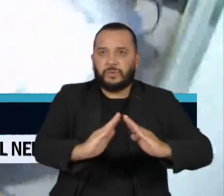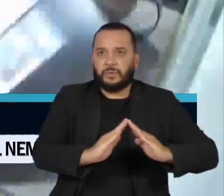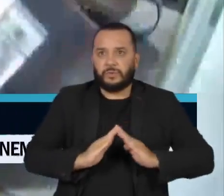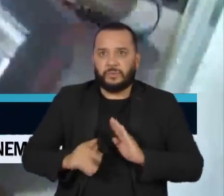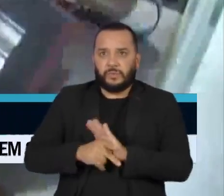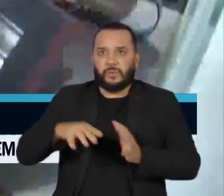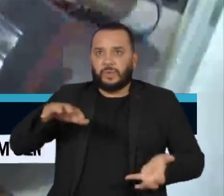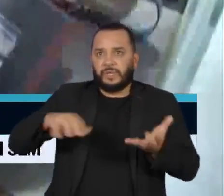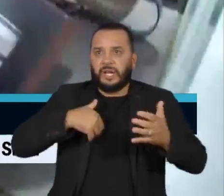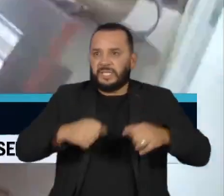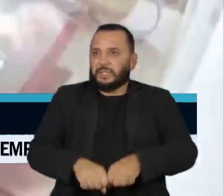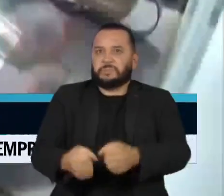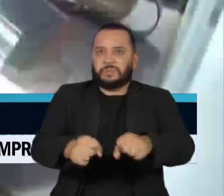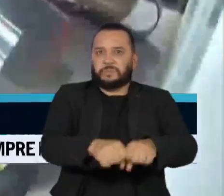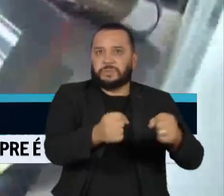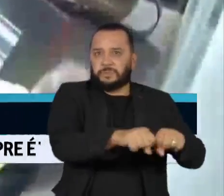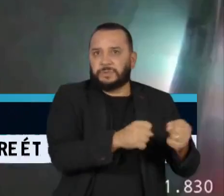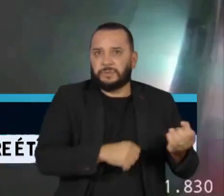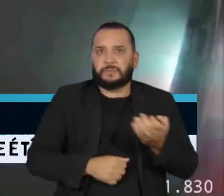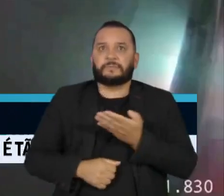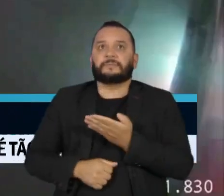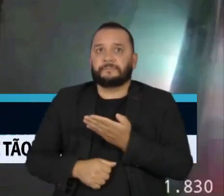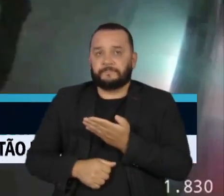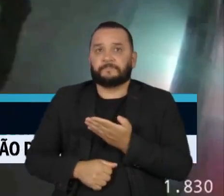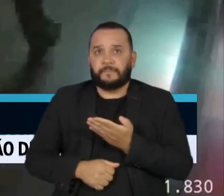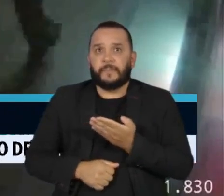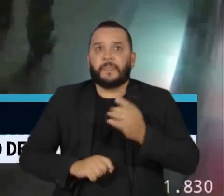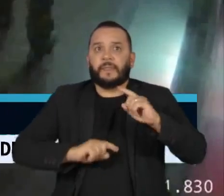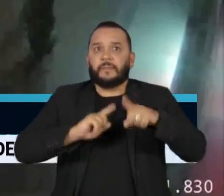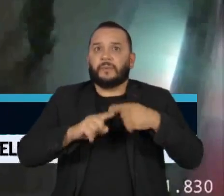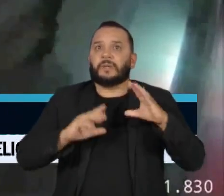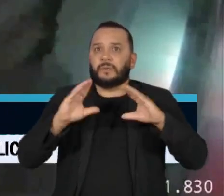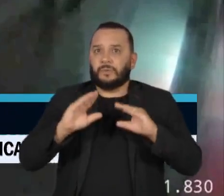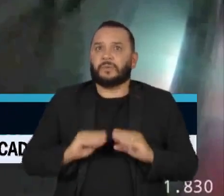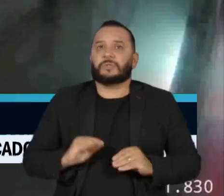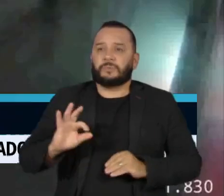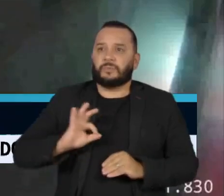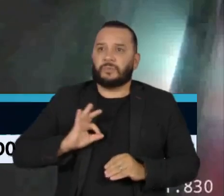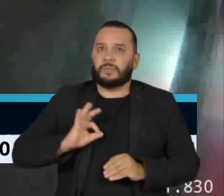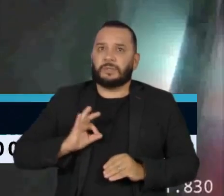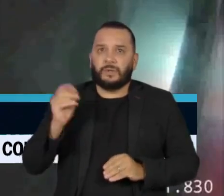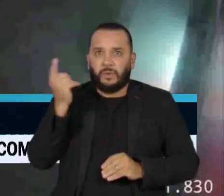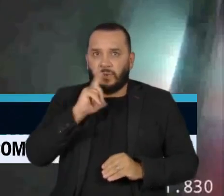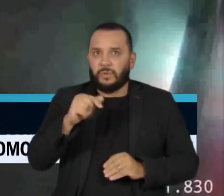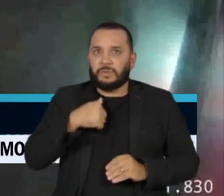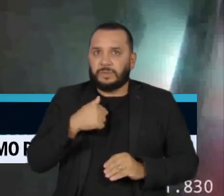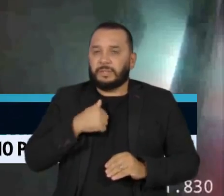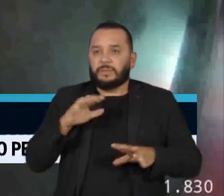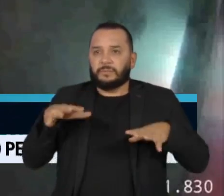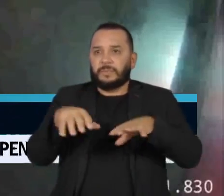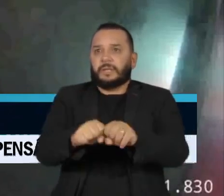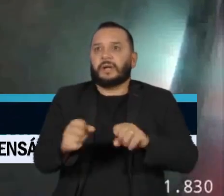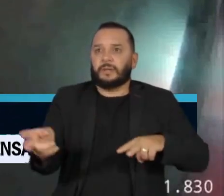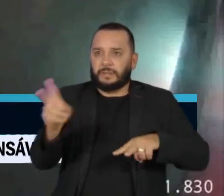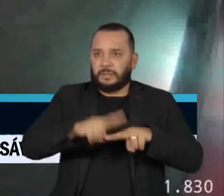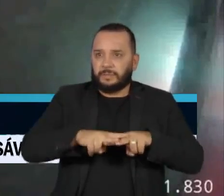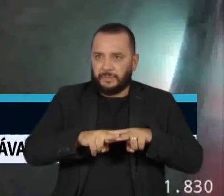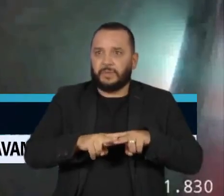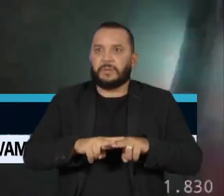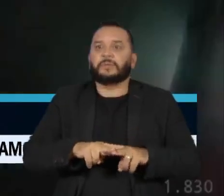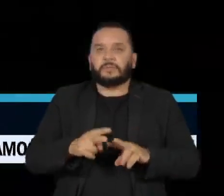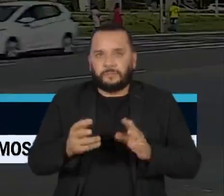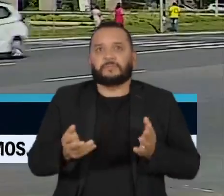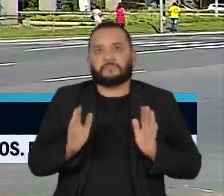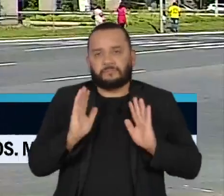até a mesa que sustentava a peça. Somente à noite, a polícia conseguiu conter os criminosos, que saíram presos.